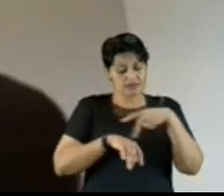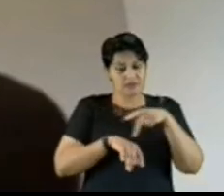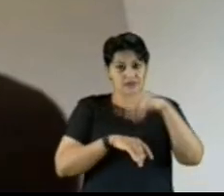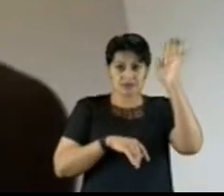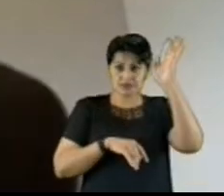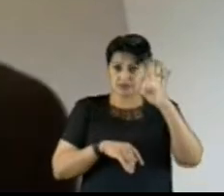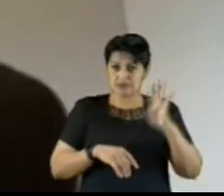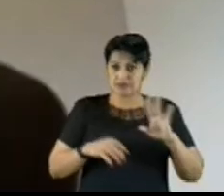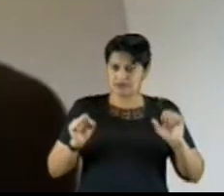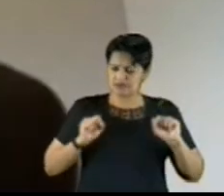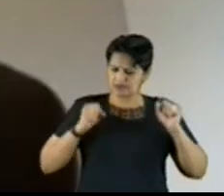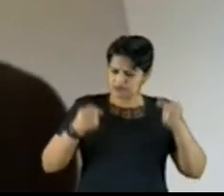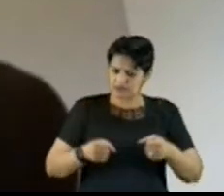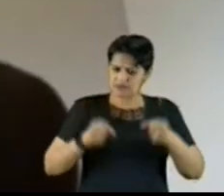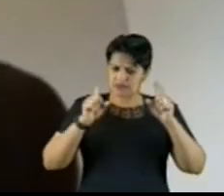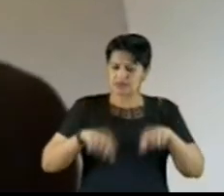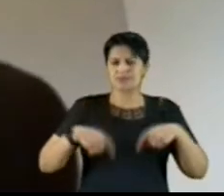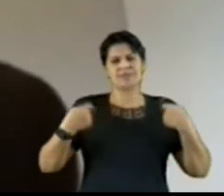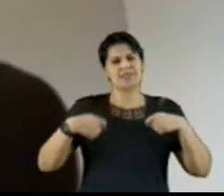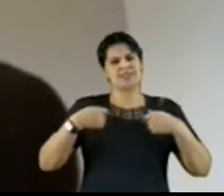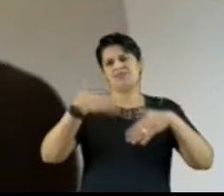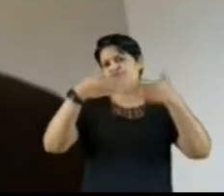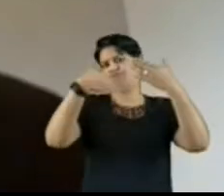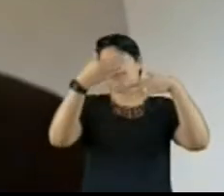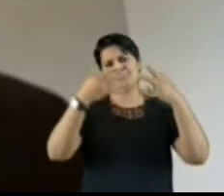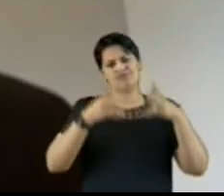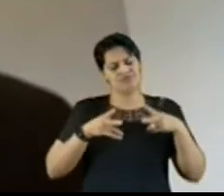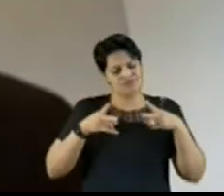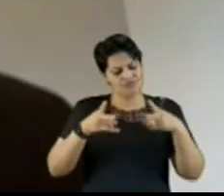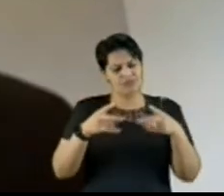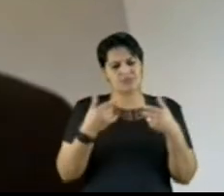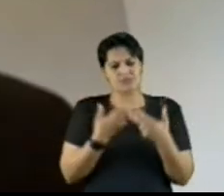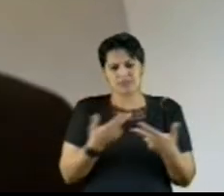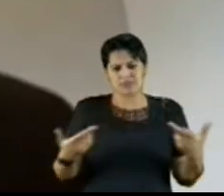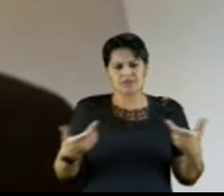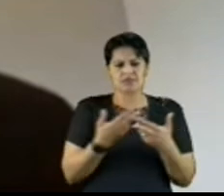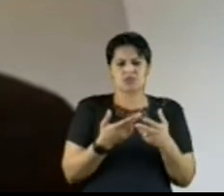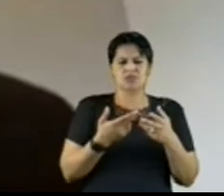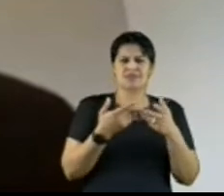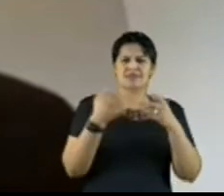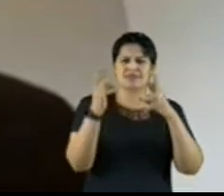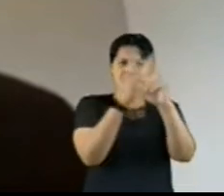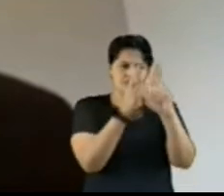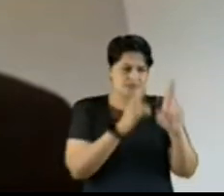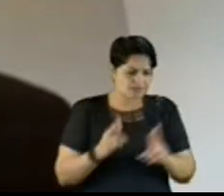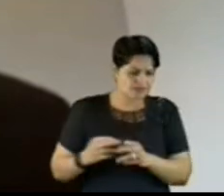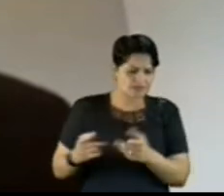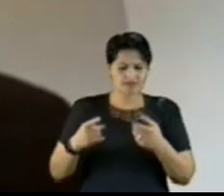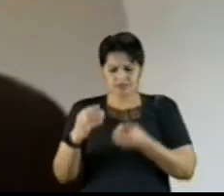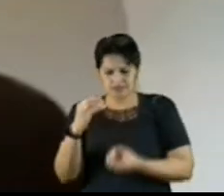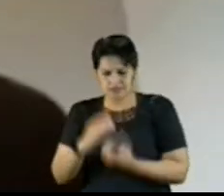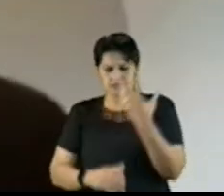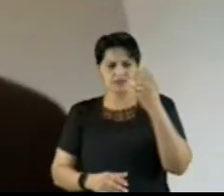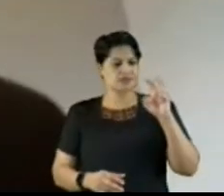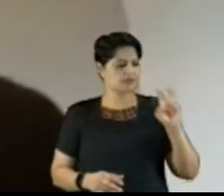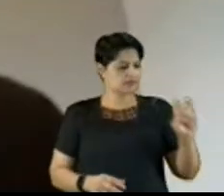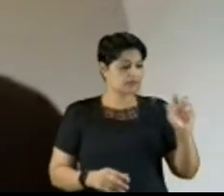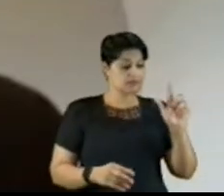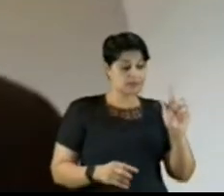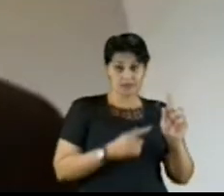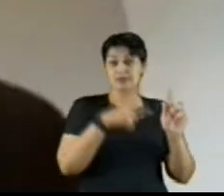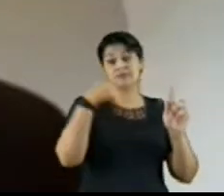pela evolução da nossa infraestrutura de telecomunicações com a implantação da banda 5G,